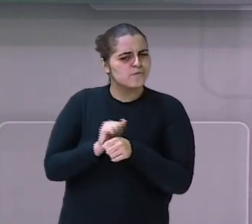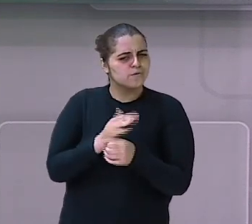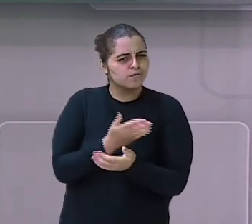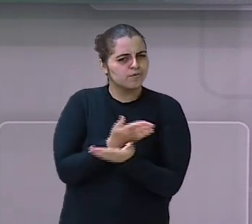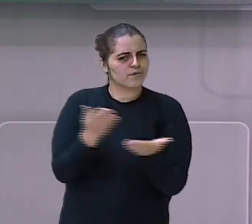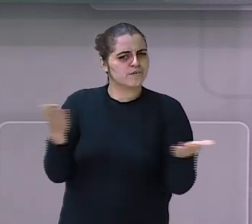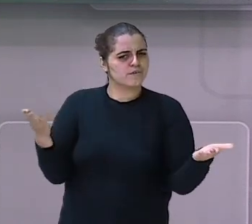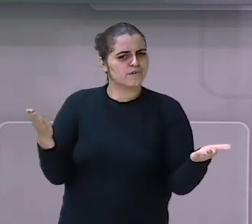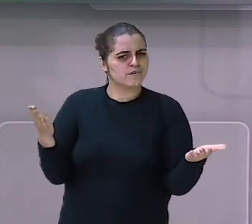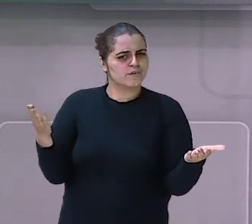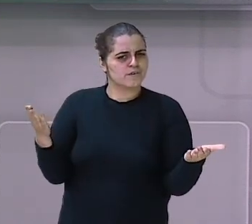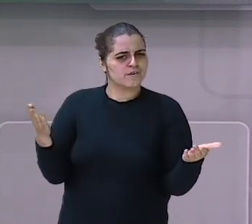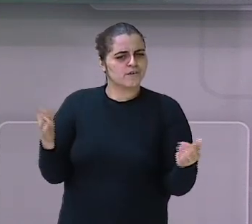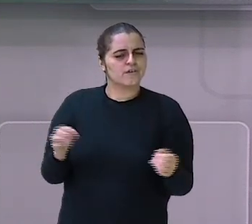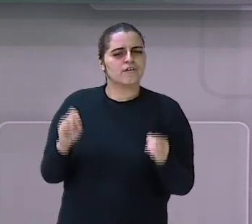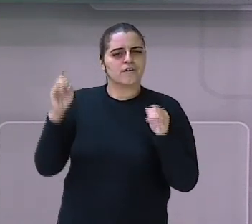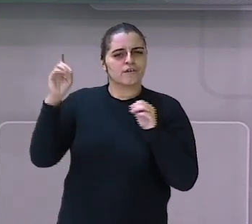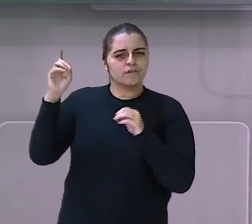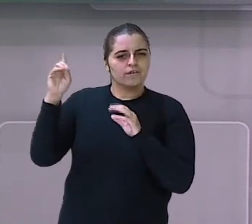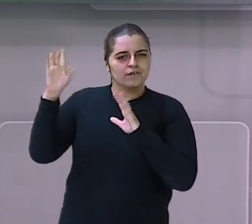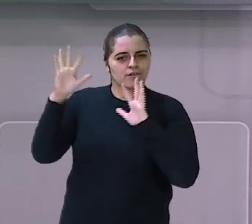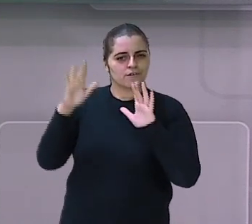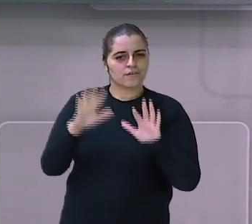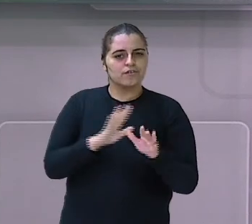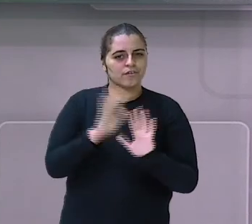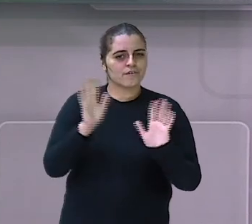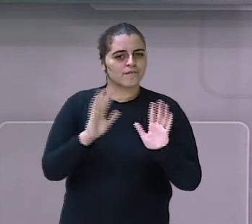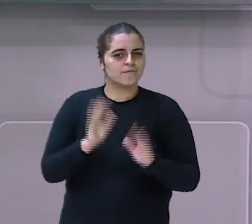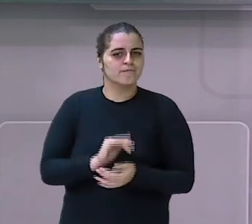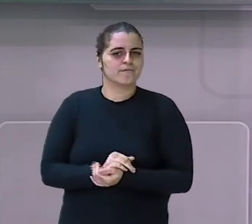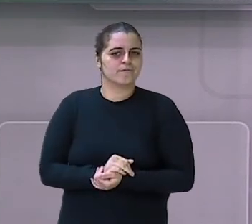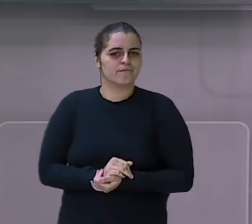na próxima aula. Fiquem com Deus. Tchau!